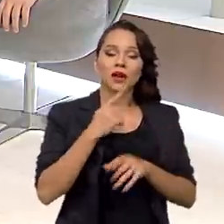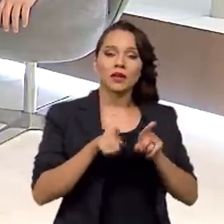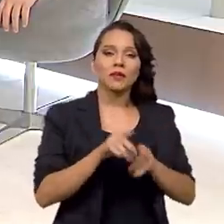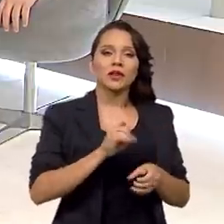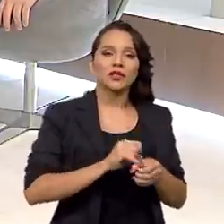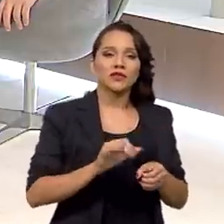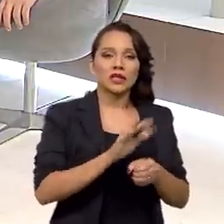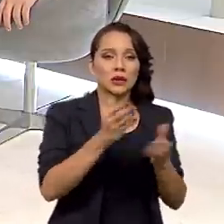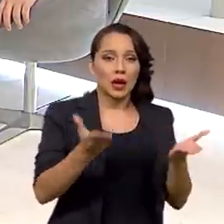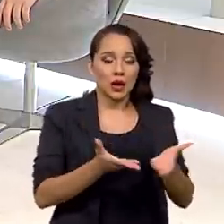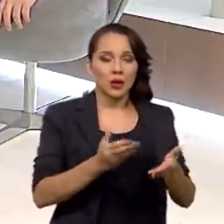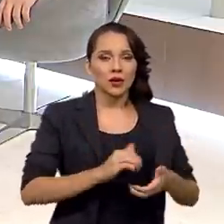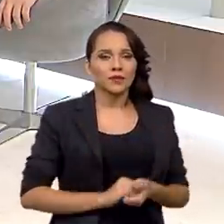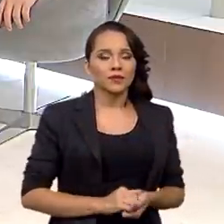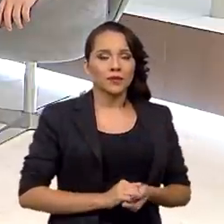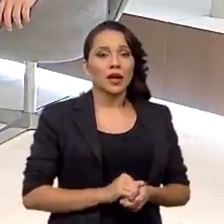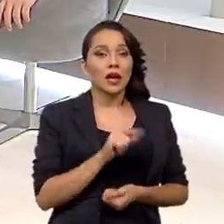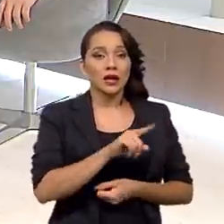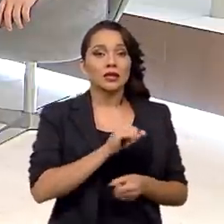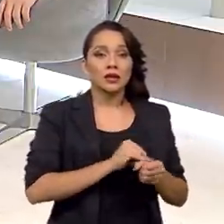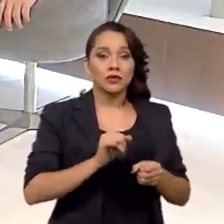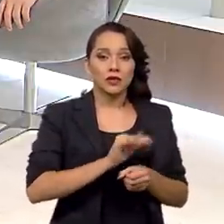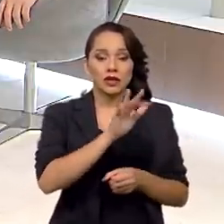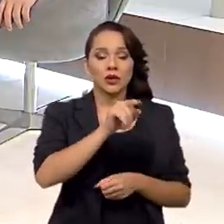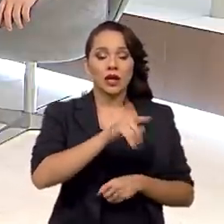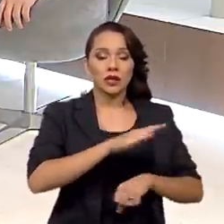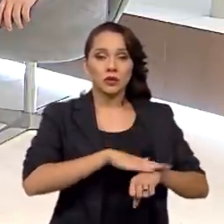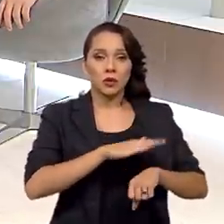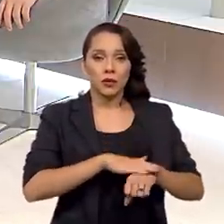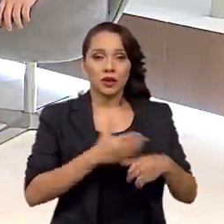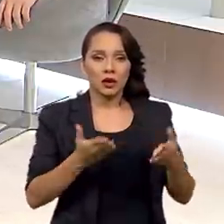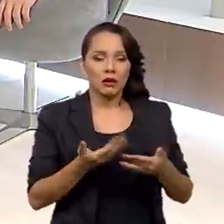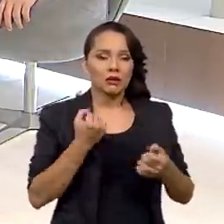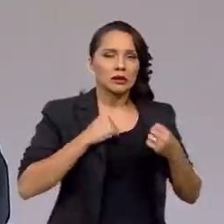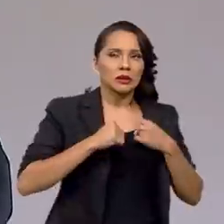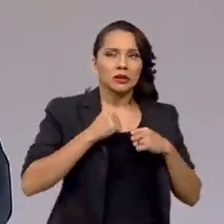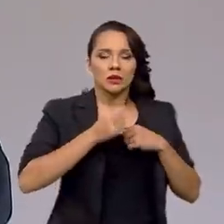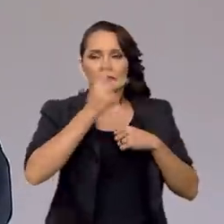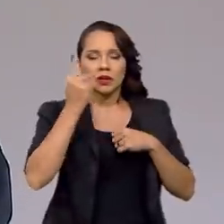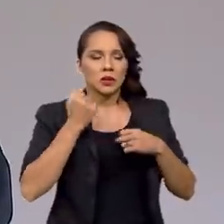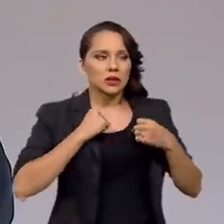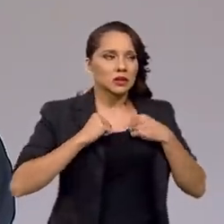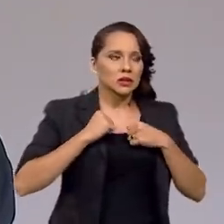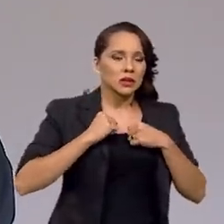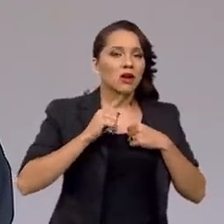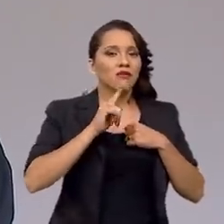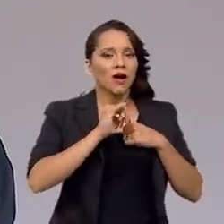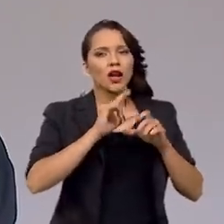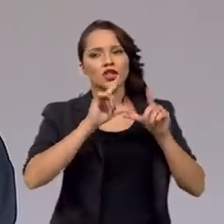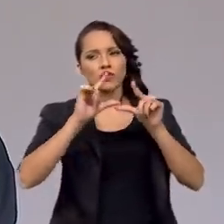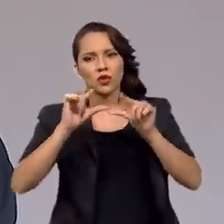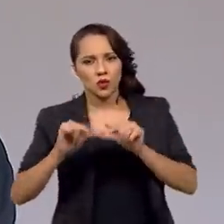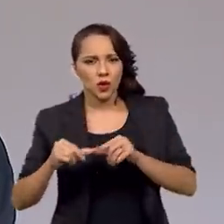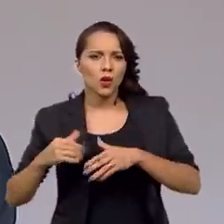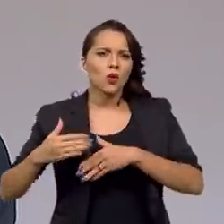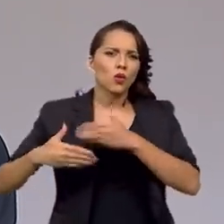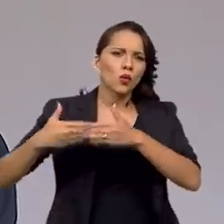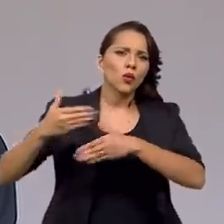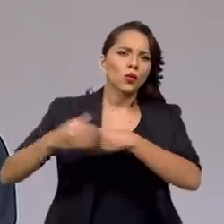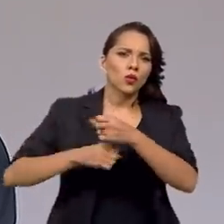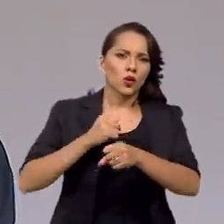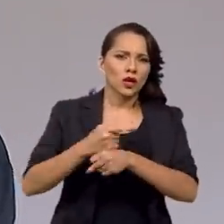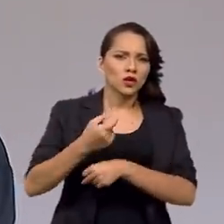inflação agora. Essa inflação que está, neste momento, incomodando as pessoas, ela vai se arrefecer no decorrer de